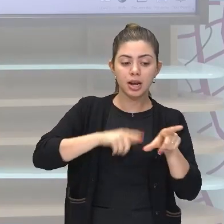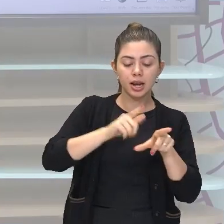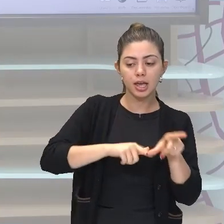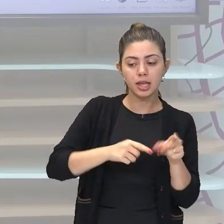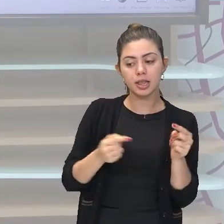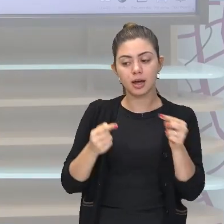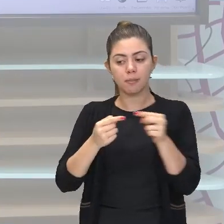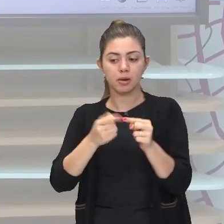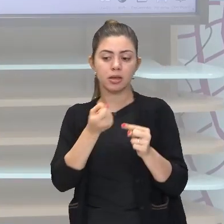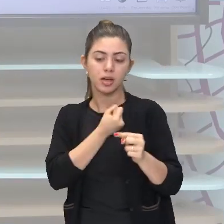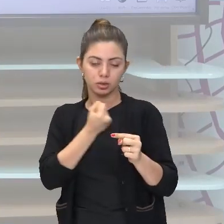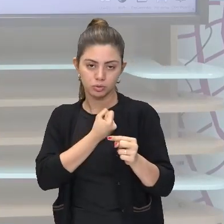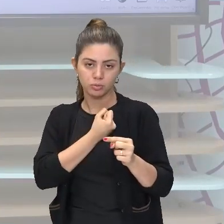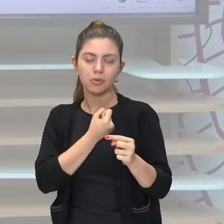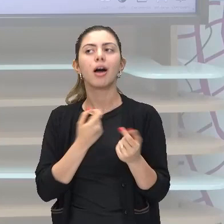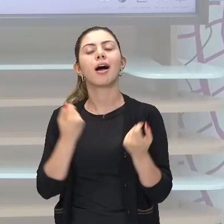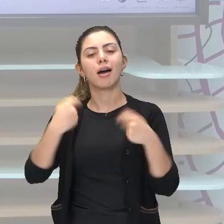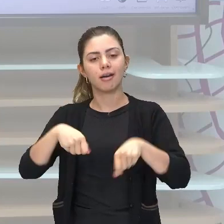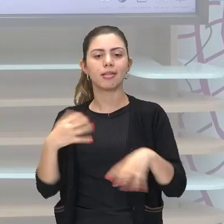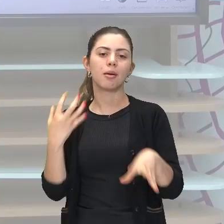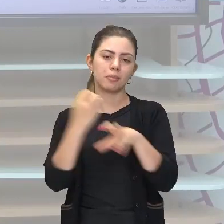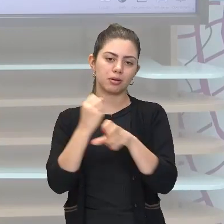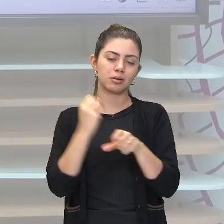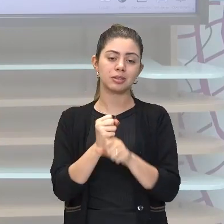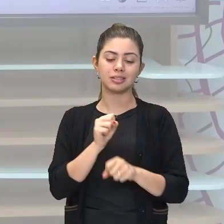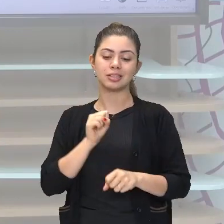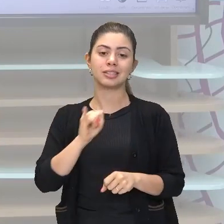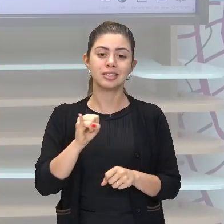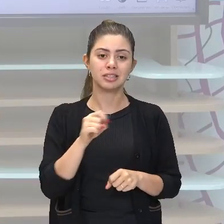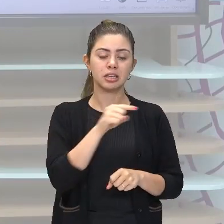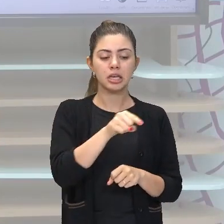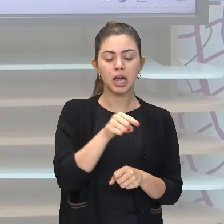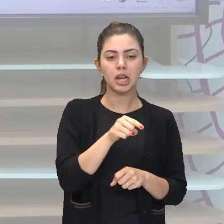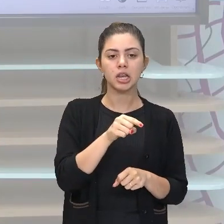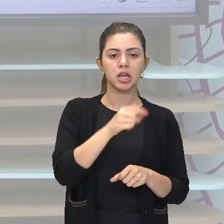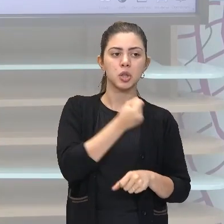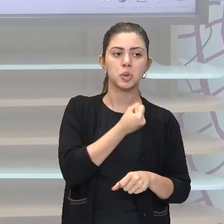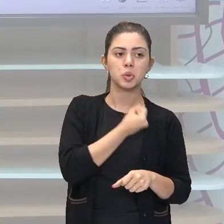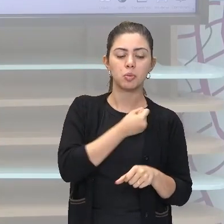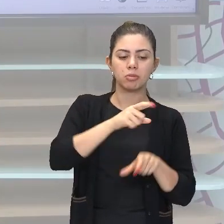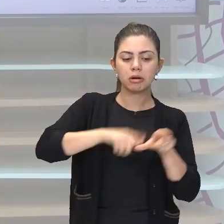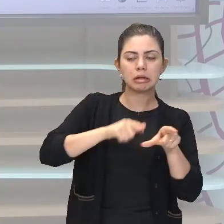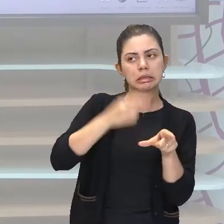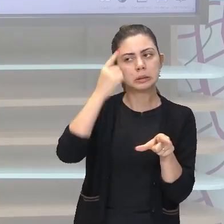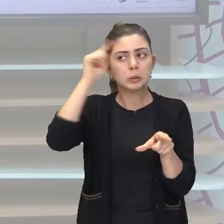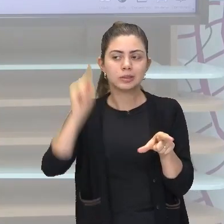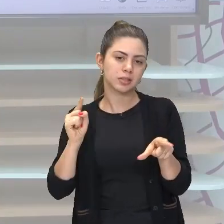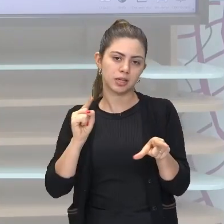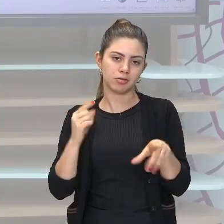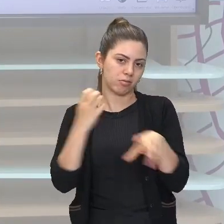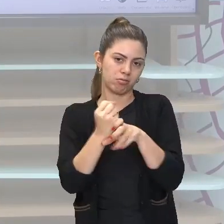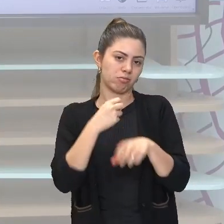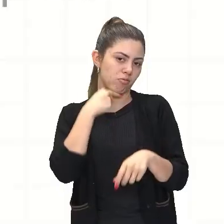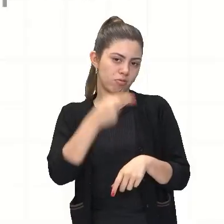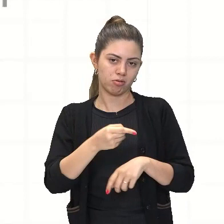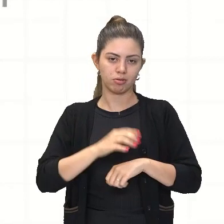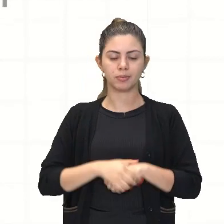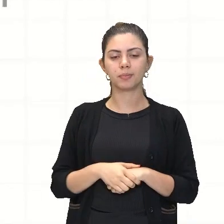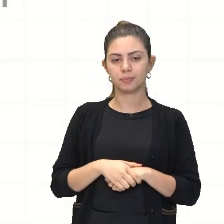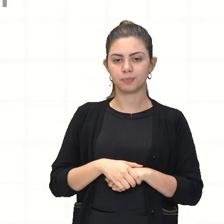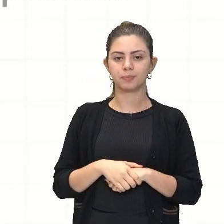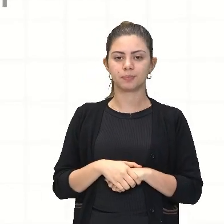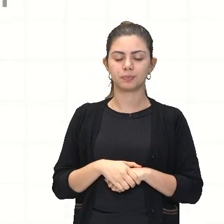nós soubermos o valor que a letra deve assumir. É assim que nós falamos. Então, vamos ver aqui, olha só.